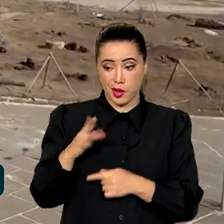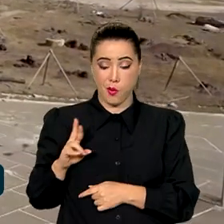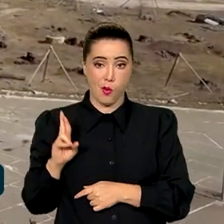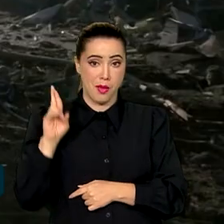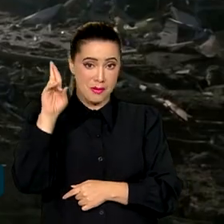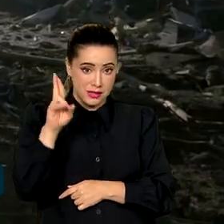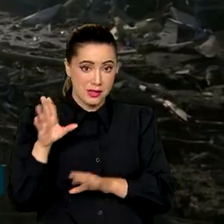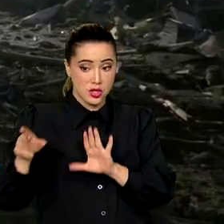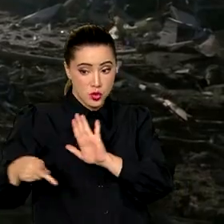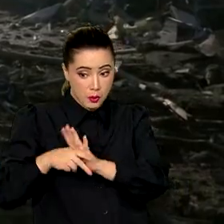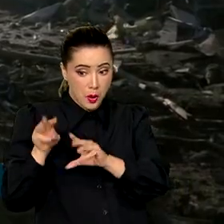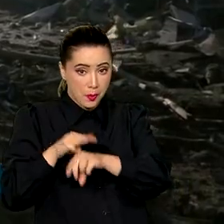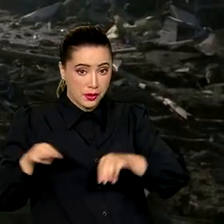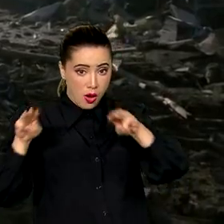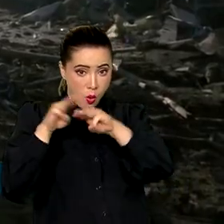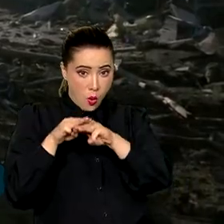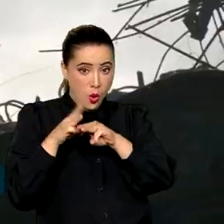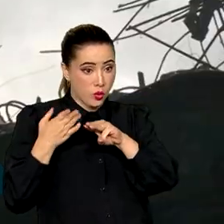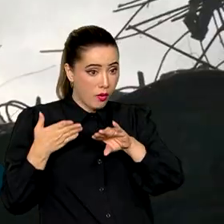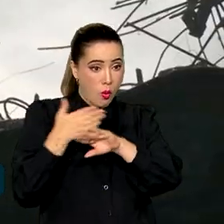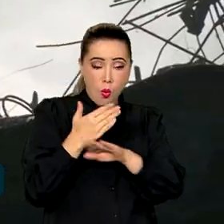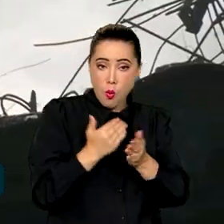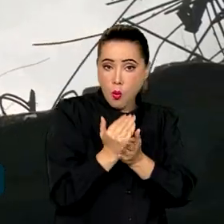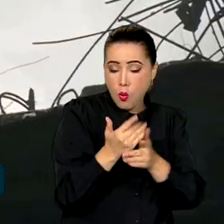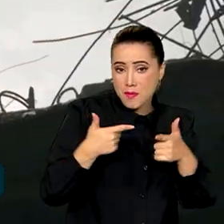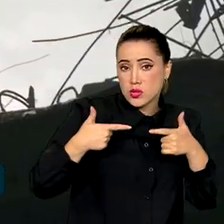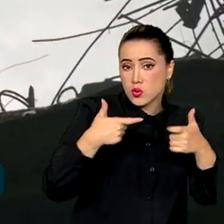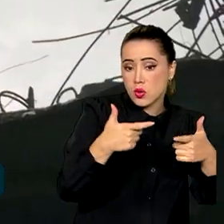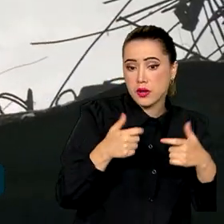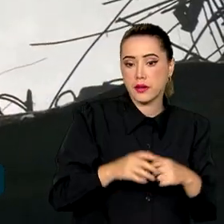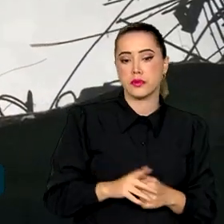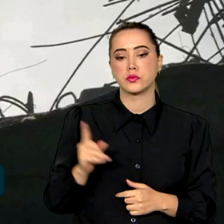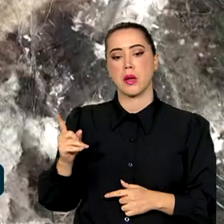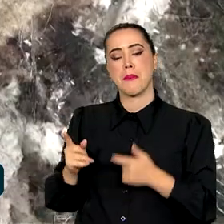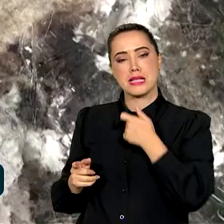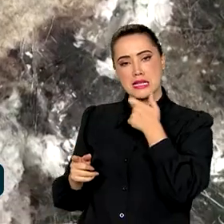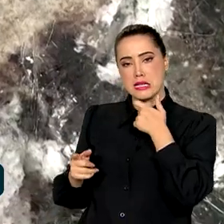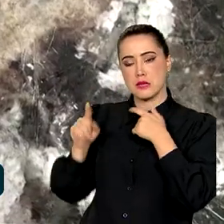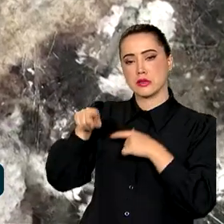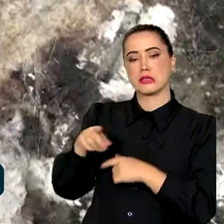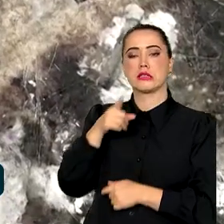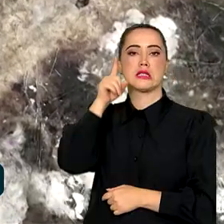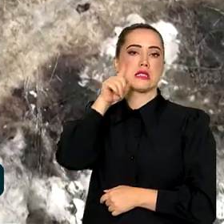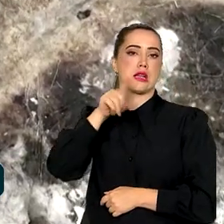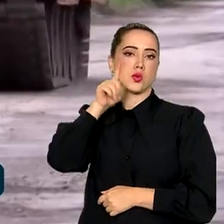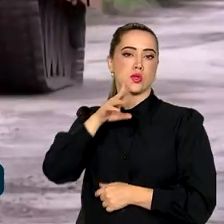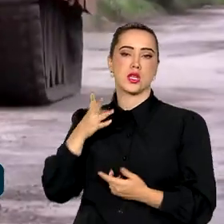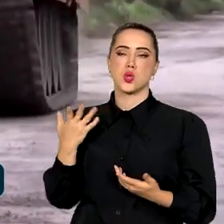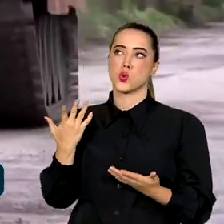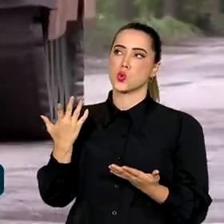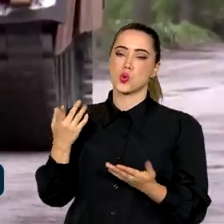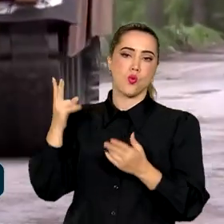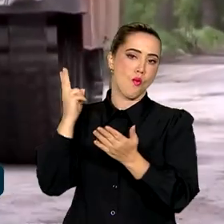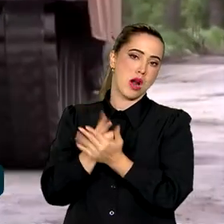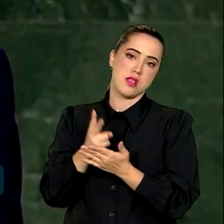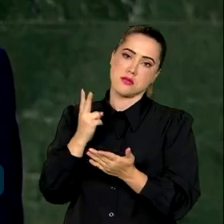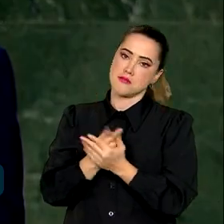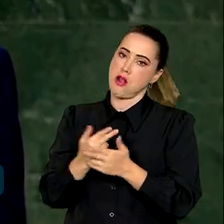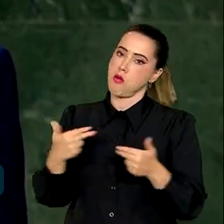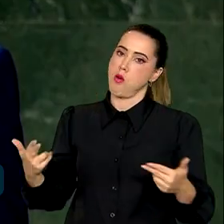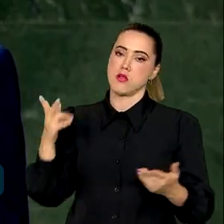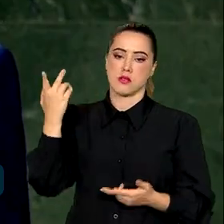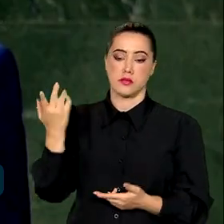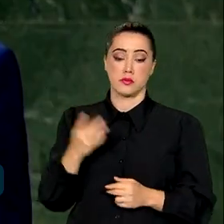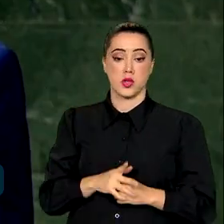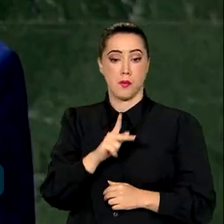regras da ONU. Dessa vez foi a Rússia, mas França e Grã-Bretanha na Guerra da Líbia e Estados Unidos no Iraque fizeram o mesmo. O